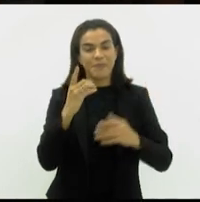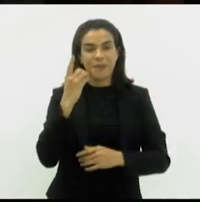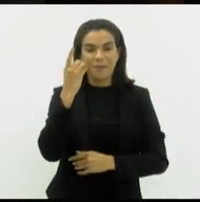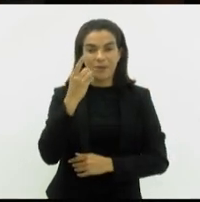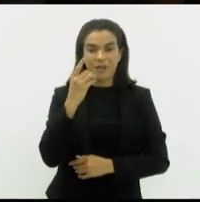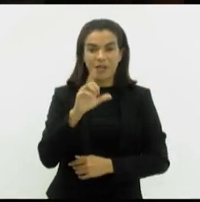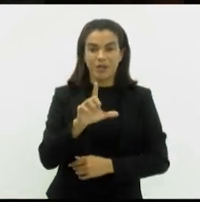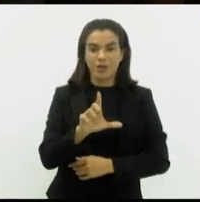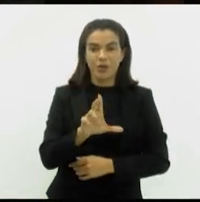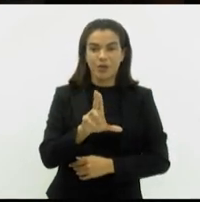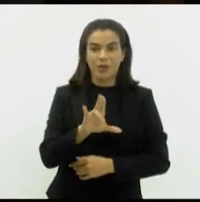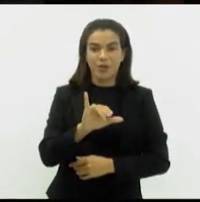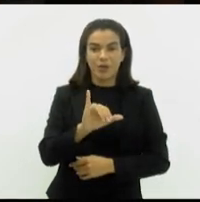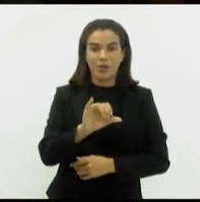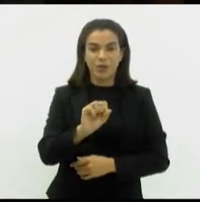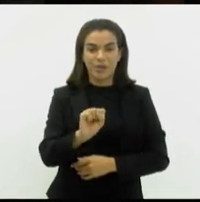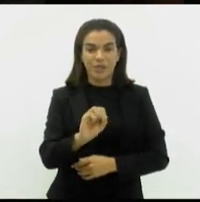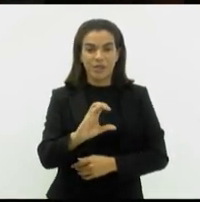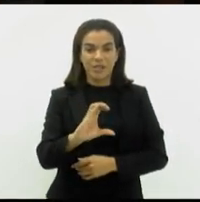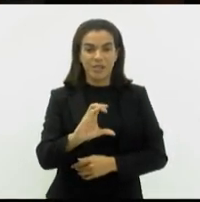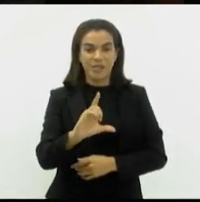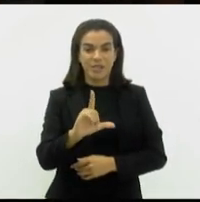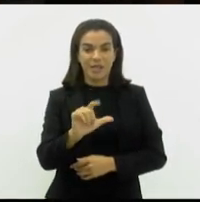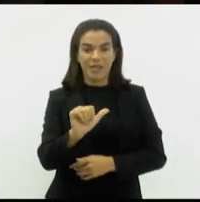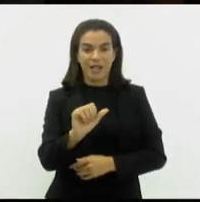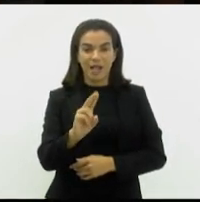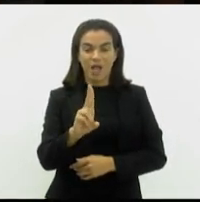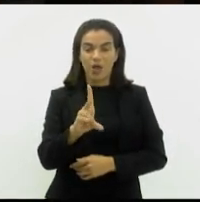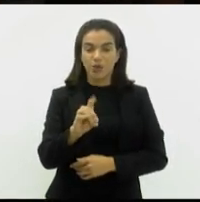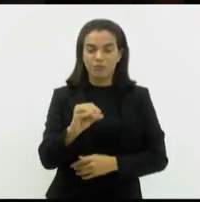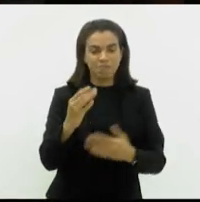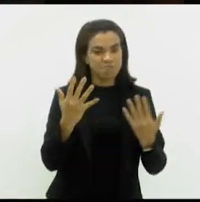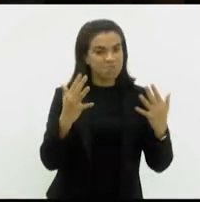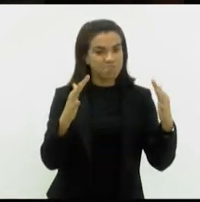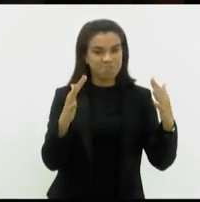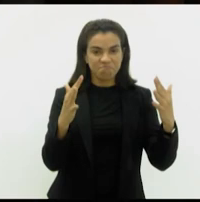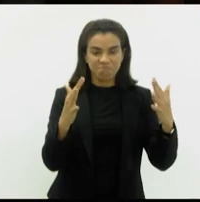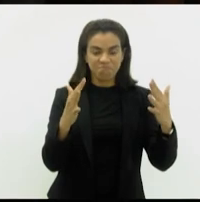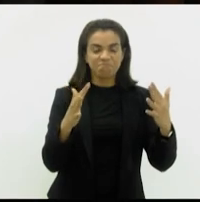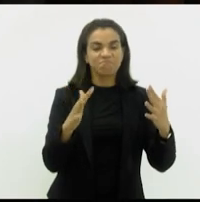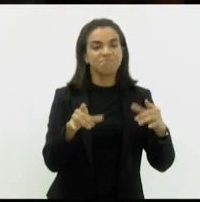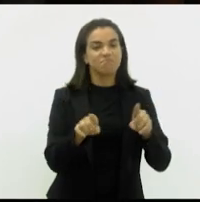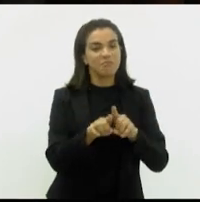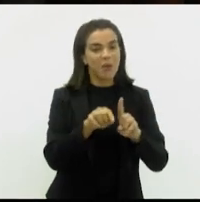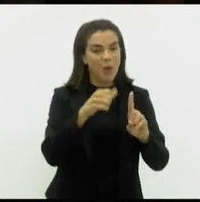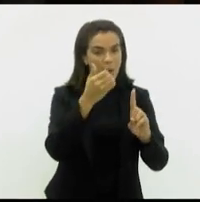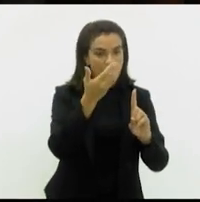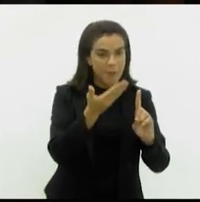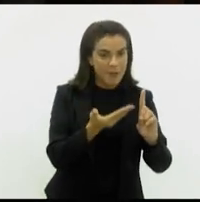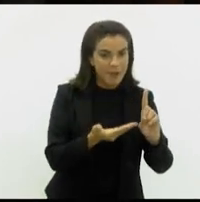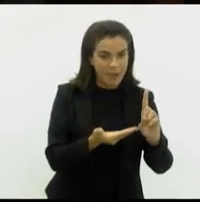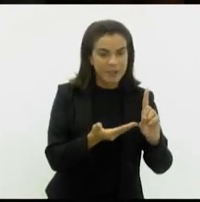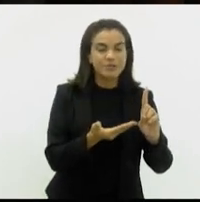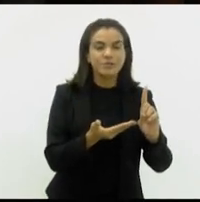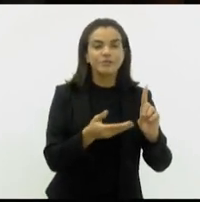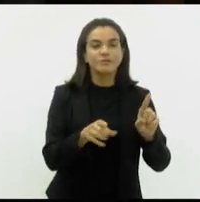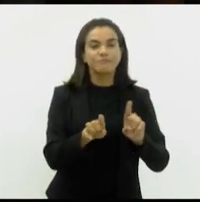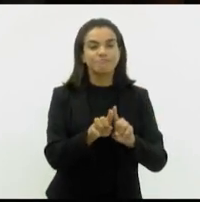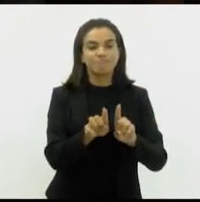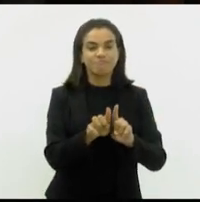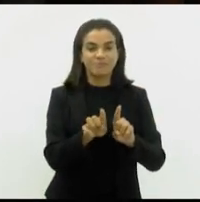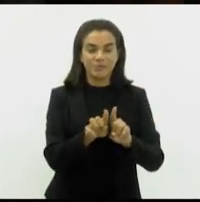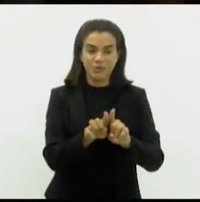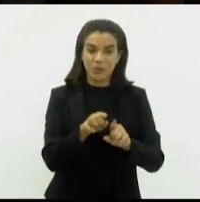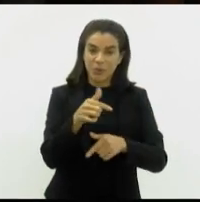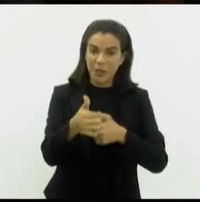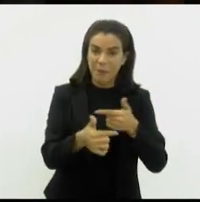pela excelente homenagem e respeitosa à sua pessoa, o seu testemunho, o